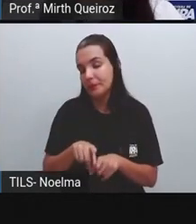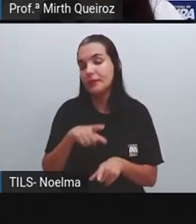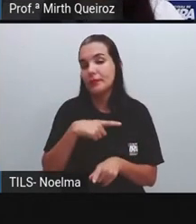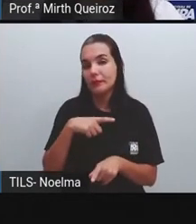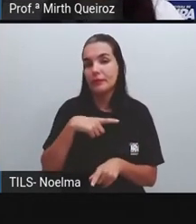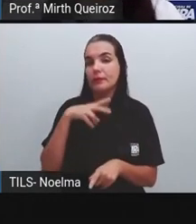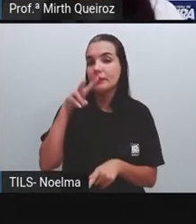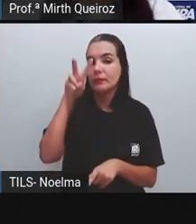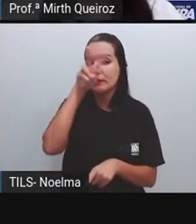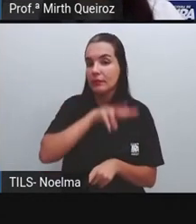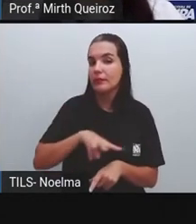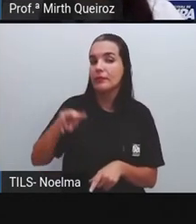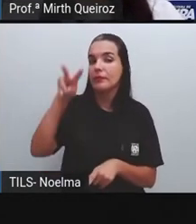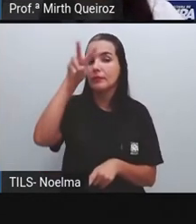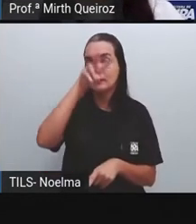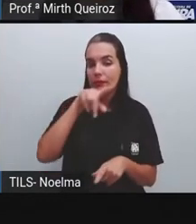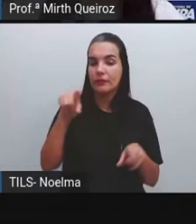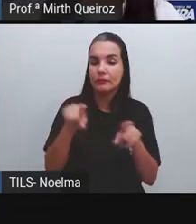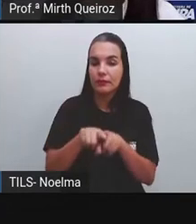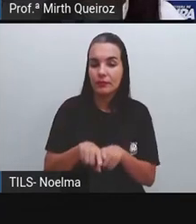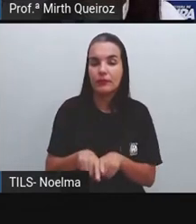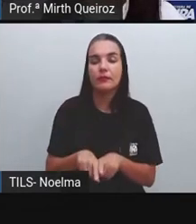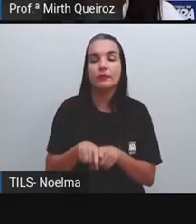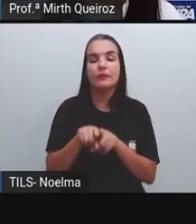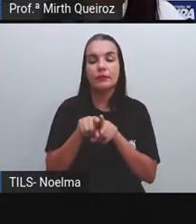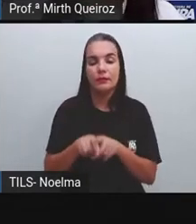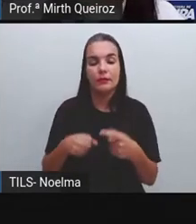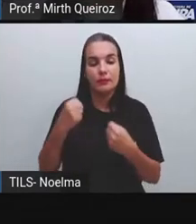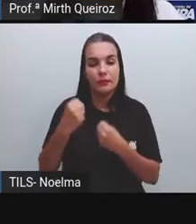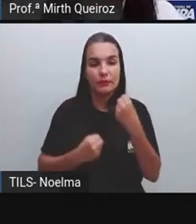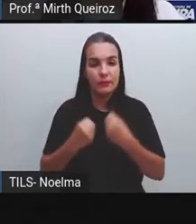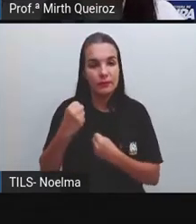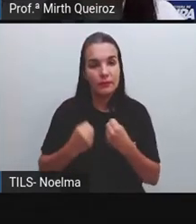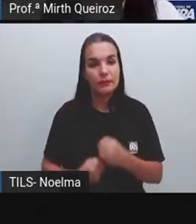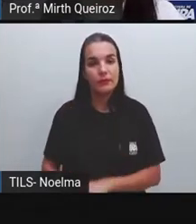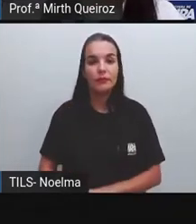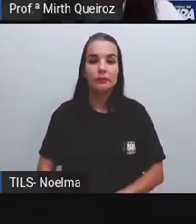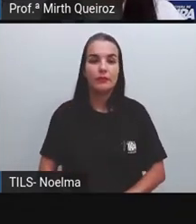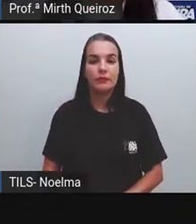visual aí que é causada pelos carros, né?